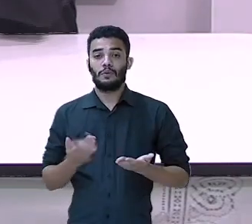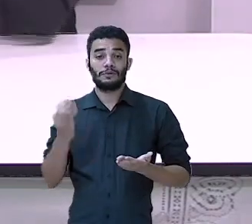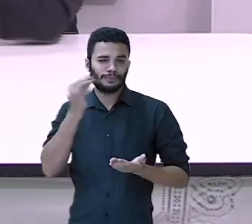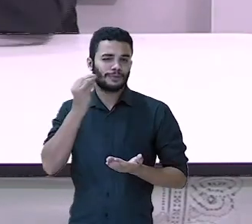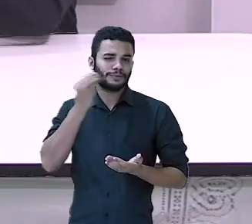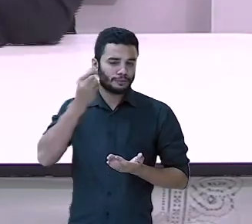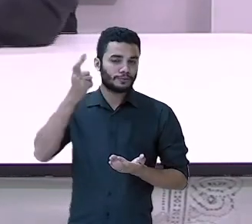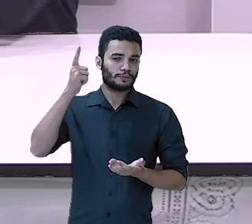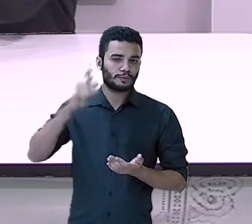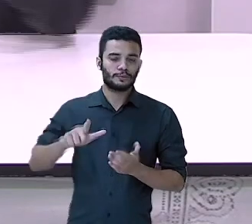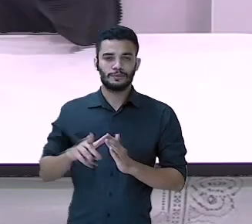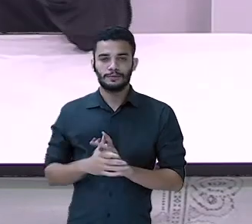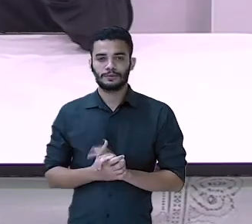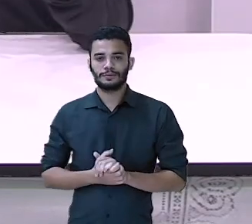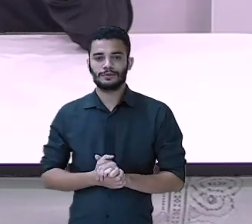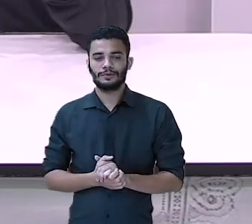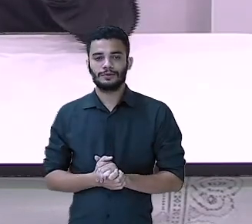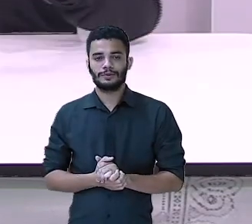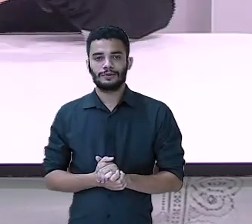Jogando.